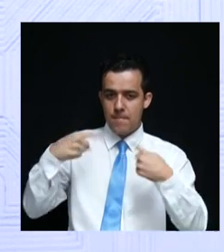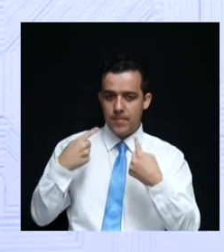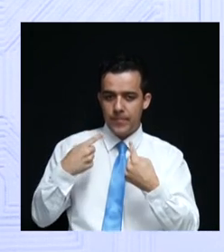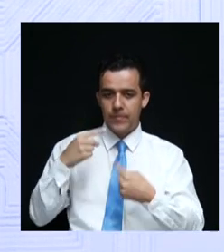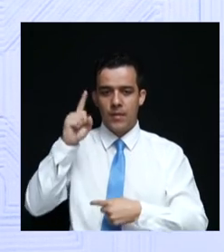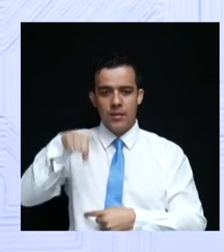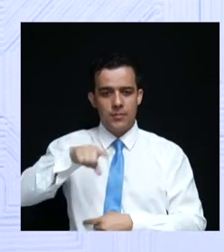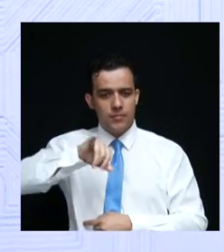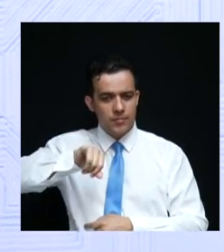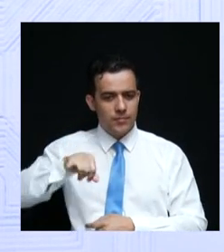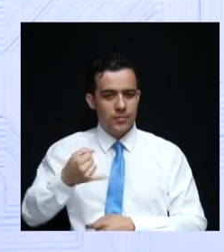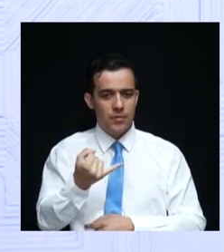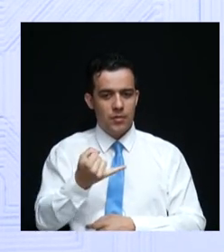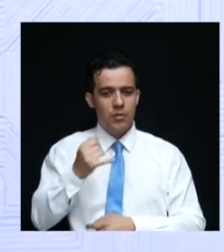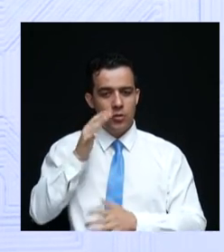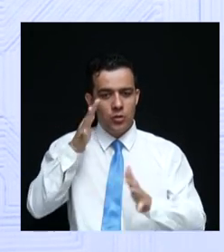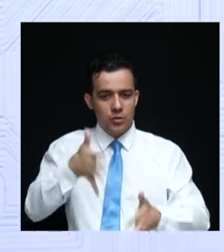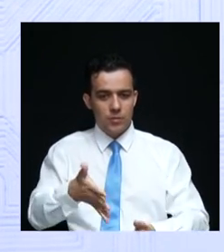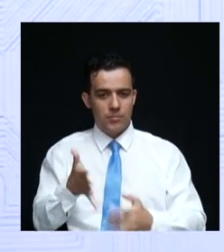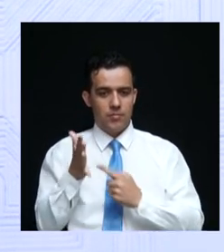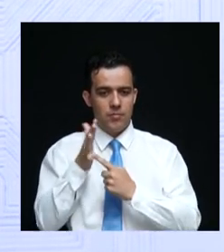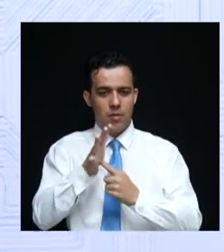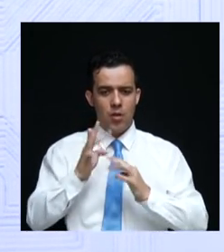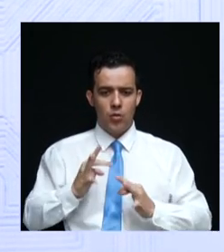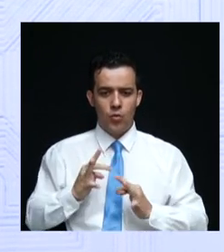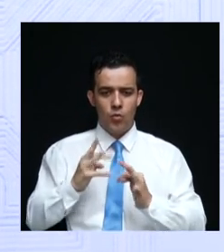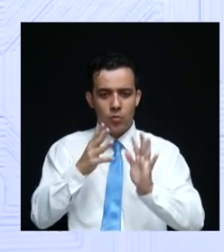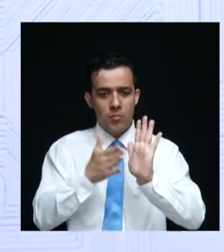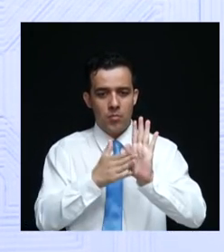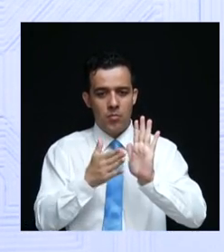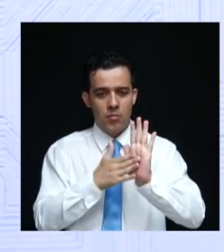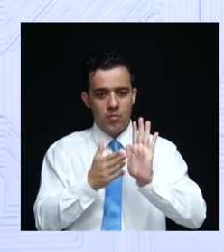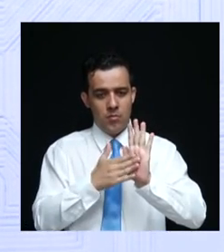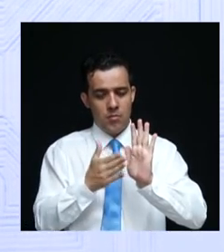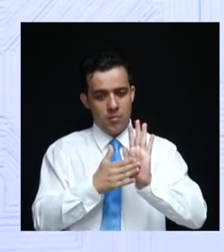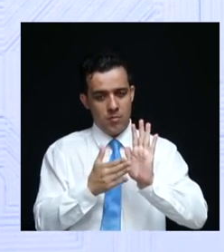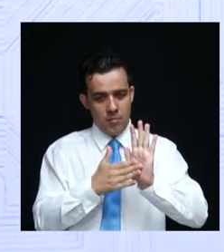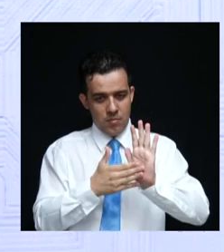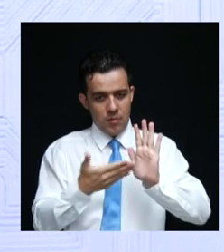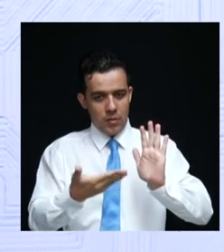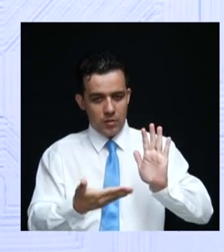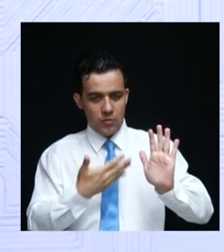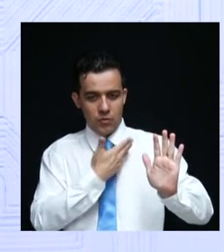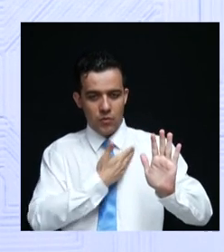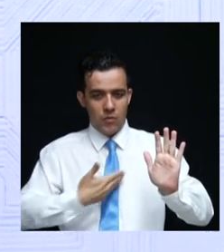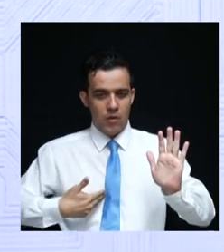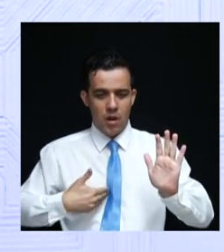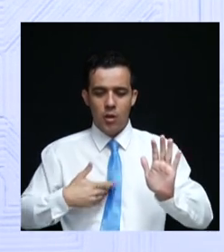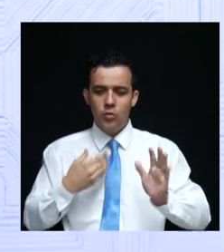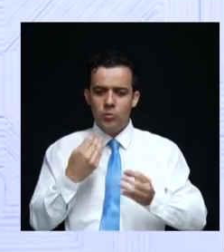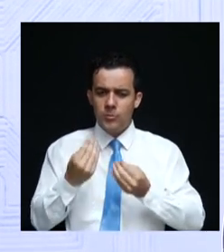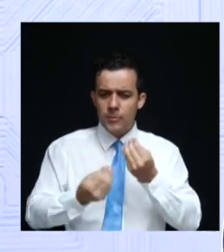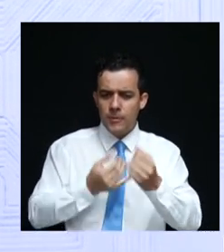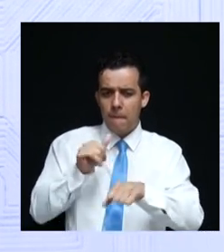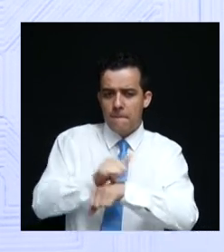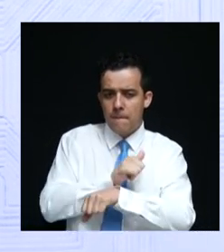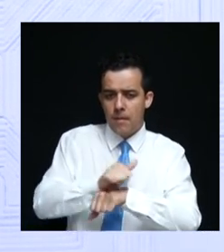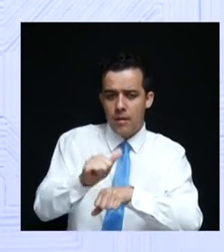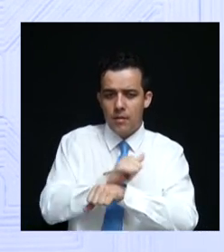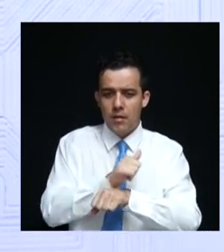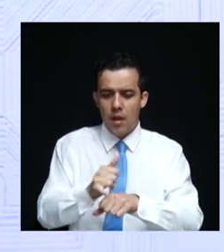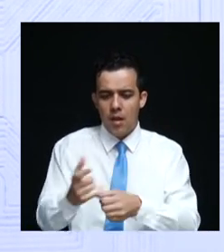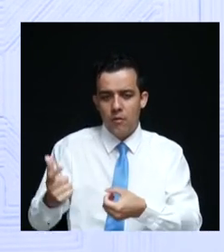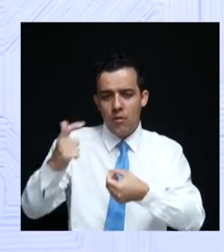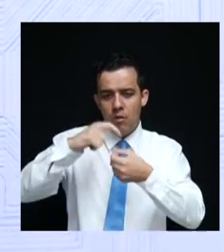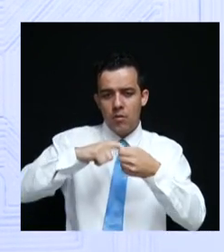Tive a oportunidade, e já apresentei em todo o meu plano de governo, a maneira como nós recuperaremos, está certo? o Rio